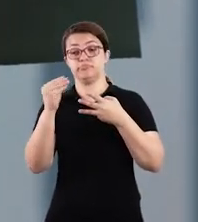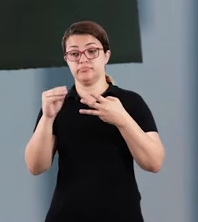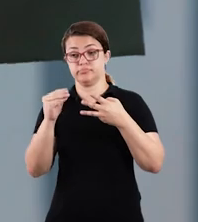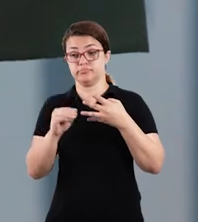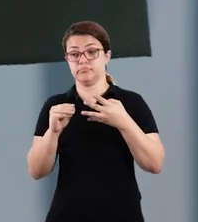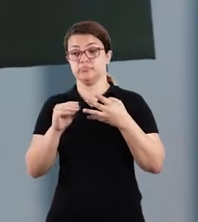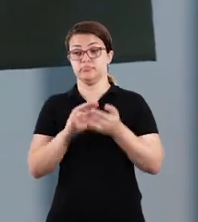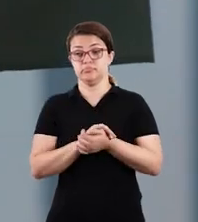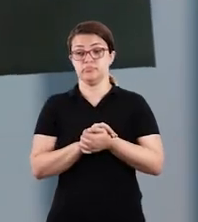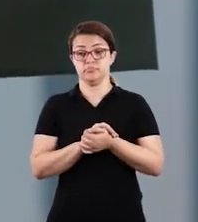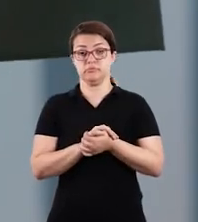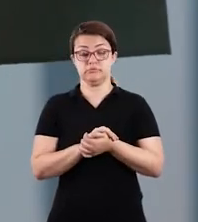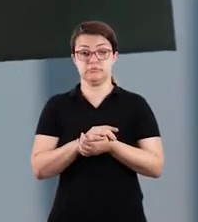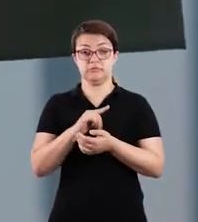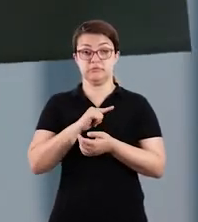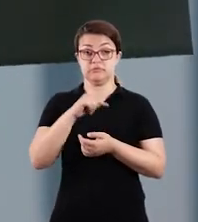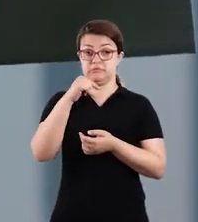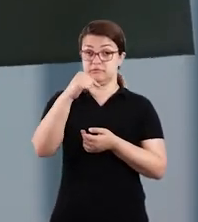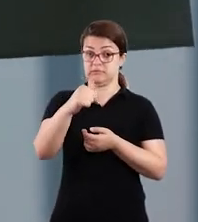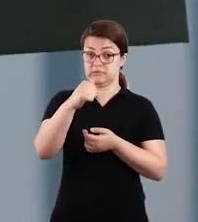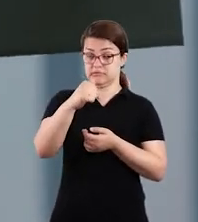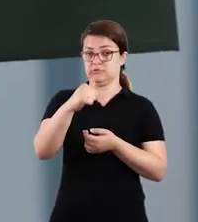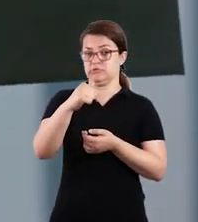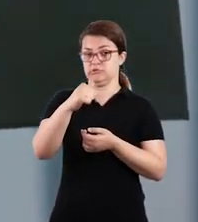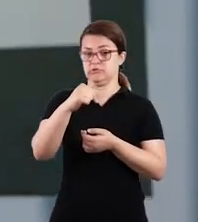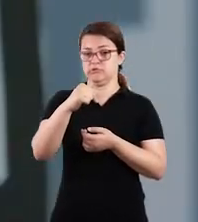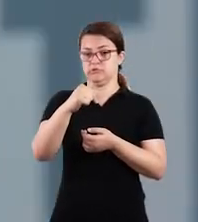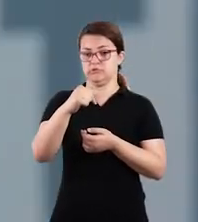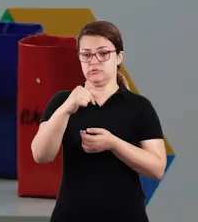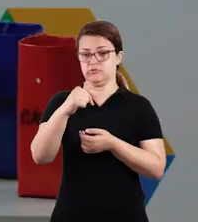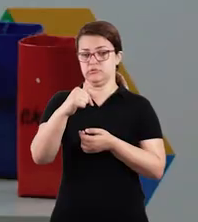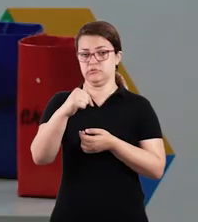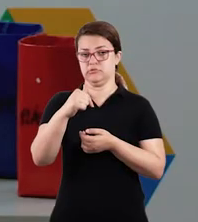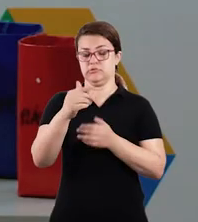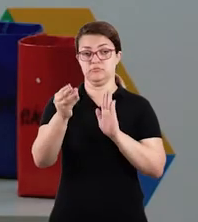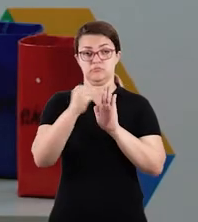depois aqui os restantes. Então, serão 7 itens no total.